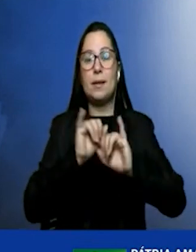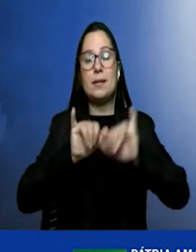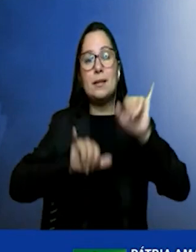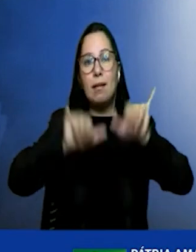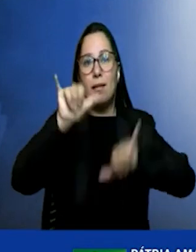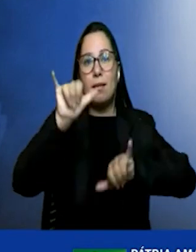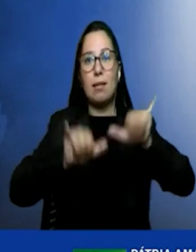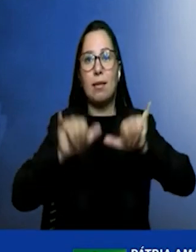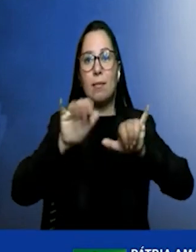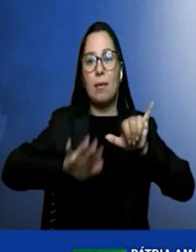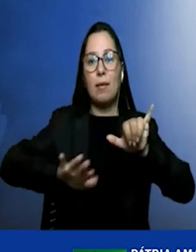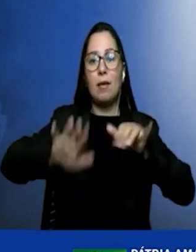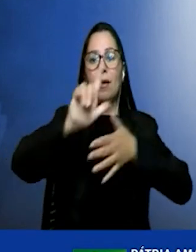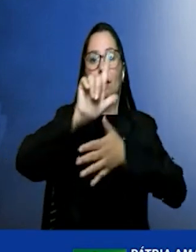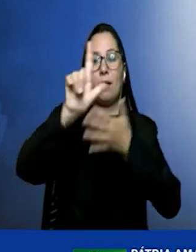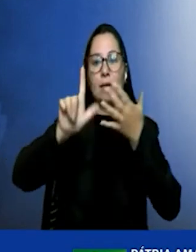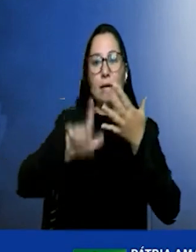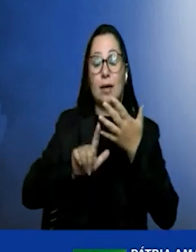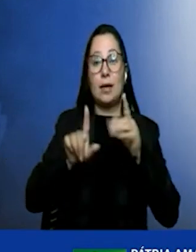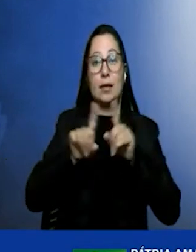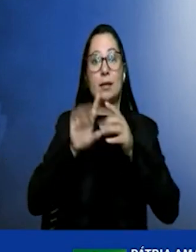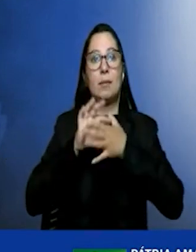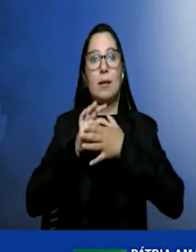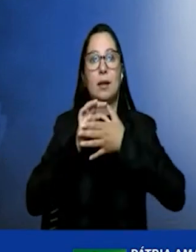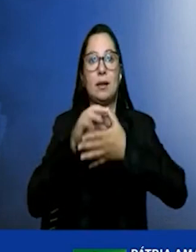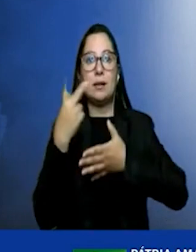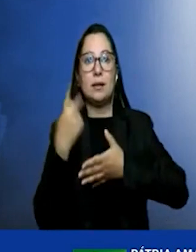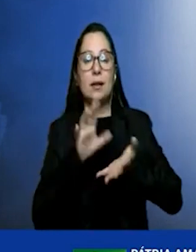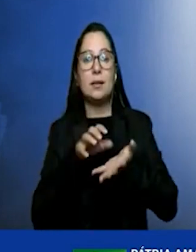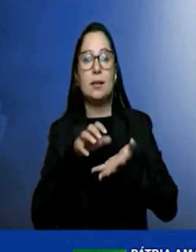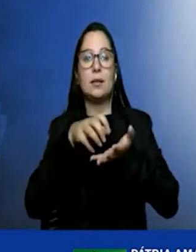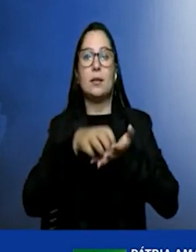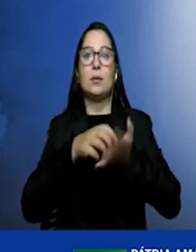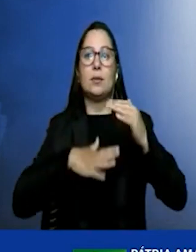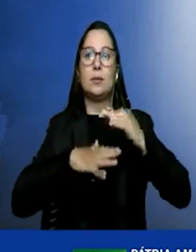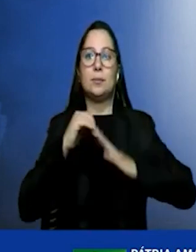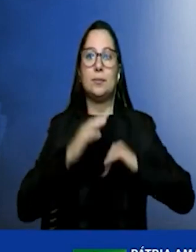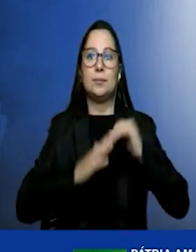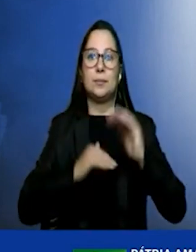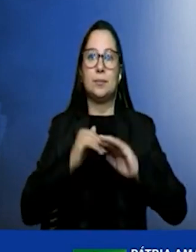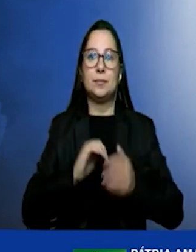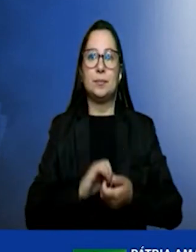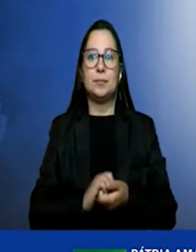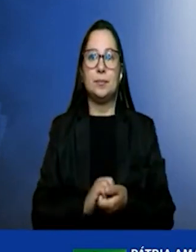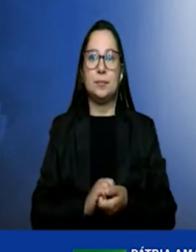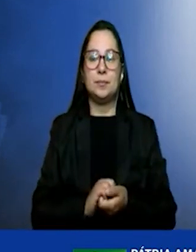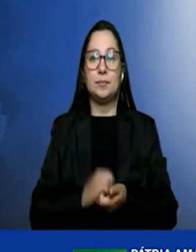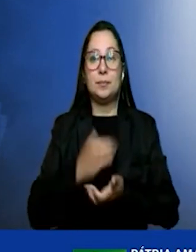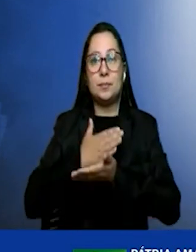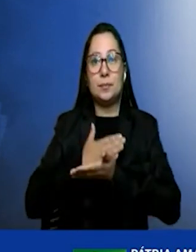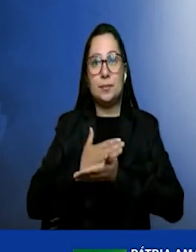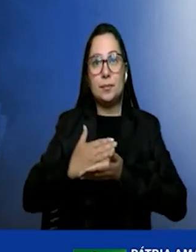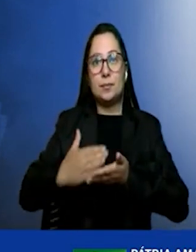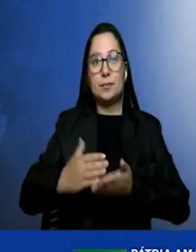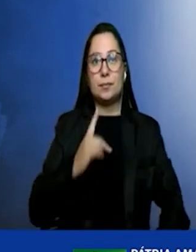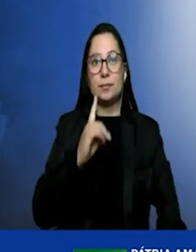e líder em seus segmentos de atuação. Fundada em 1966,